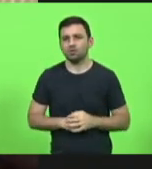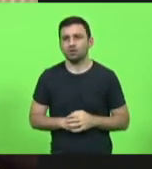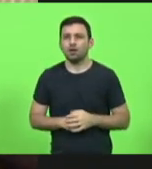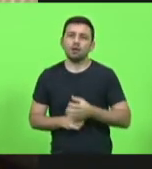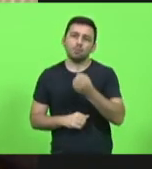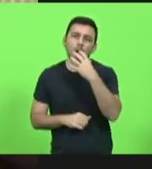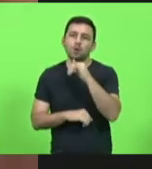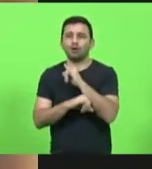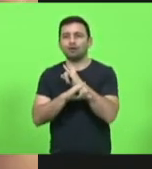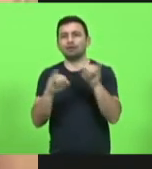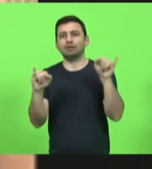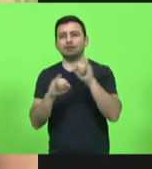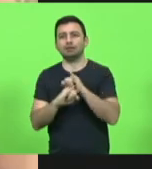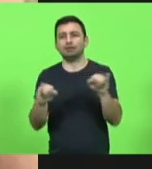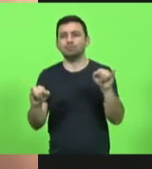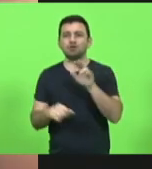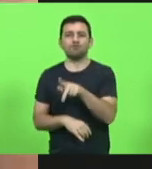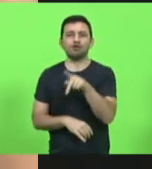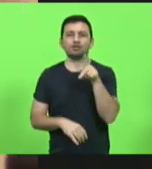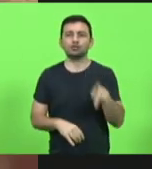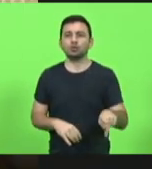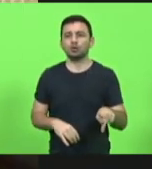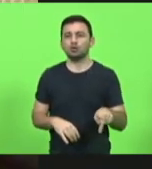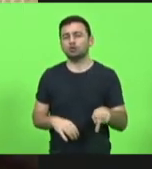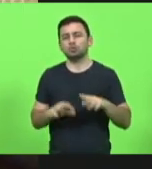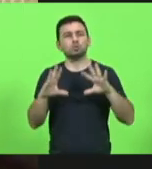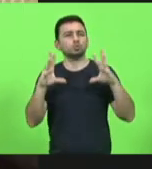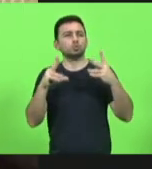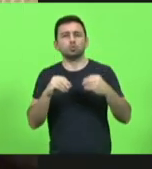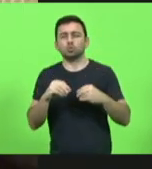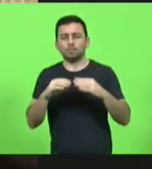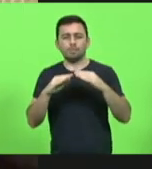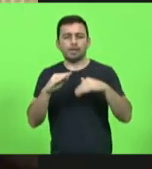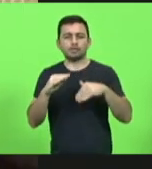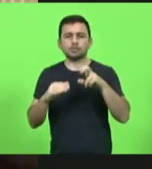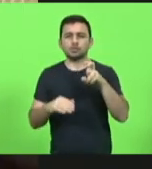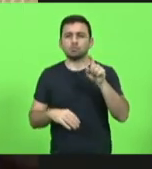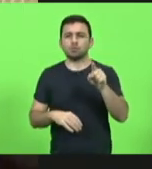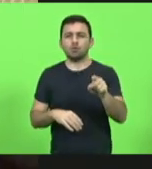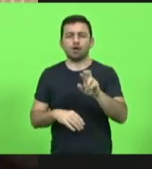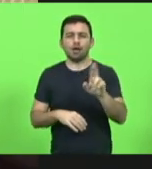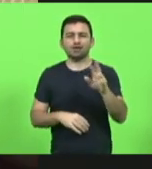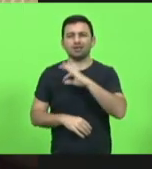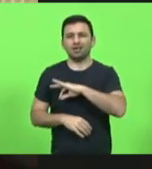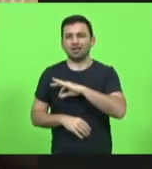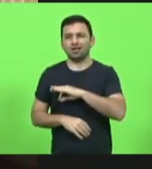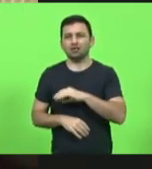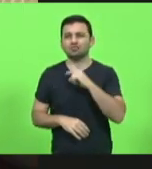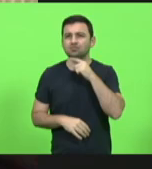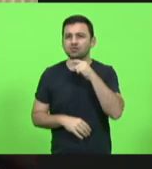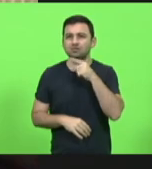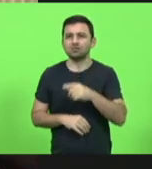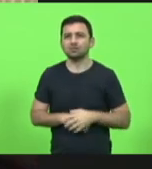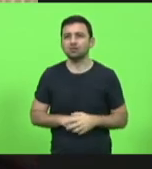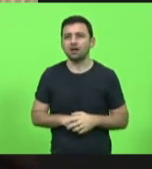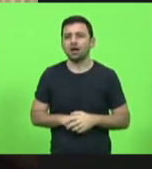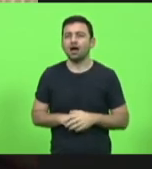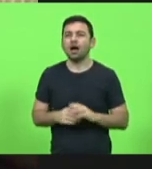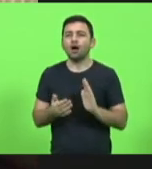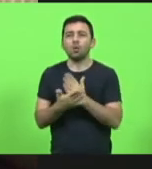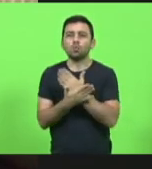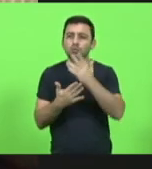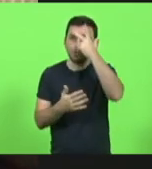anúncio professores não vão ganhar menos do que cinco mil reais. Teve gente já fazendo conta.